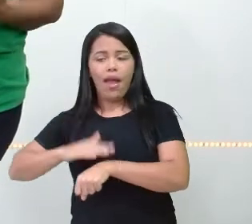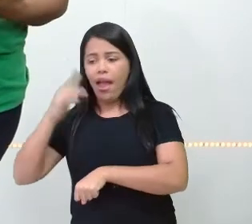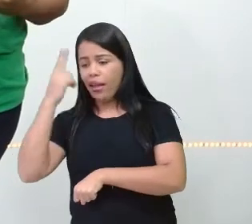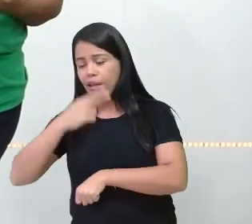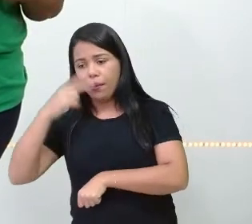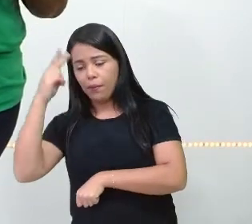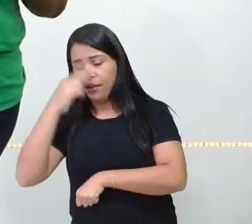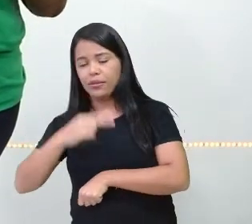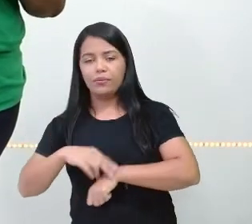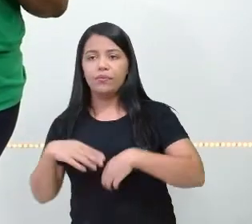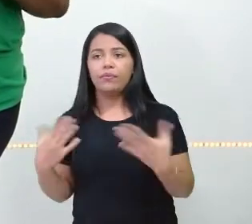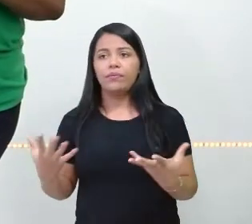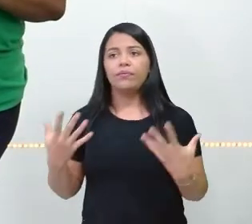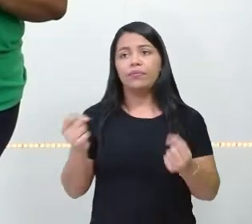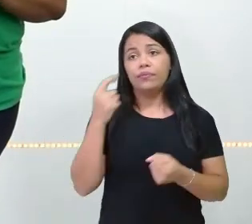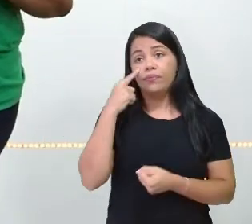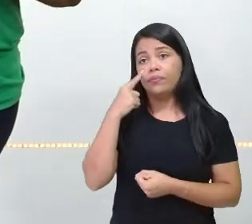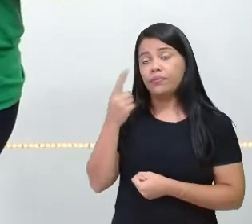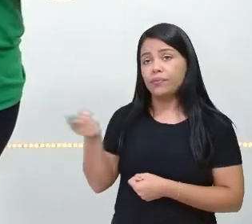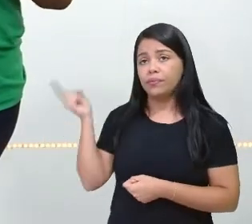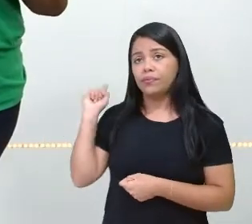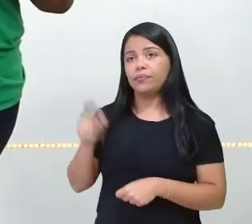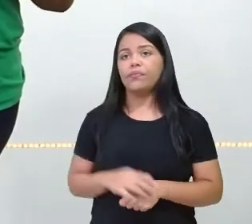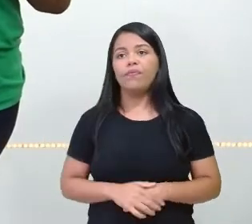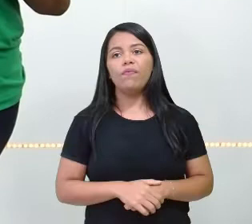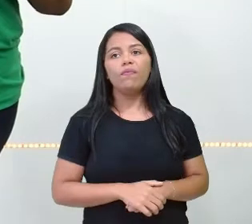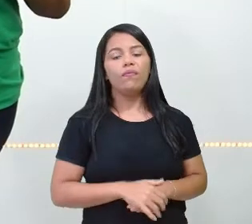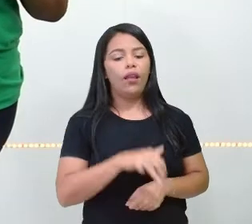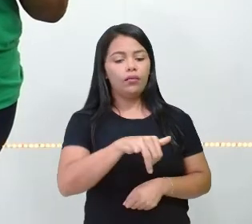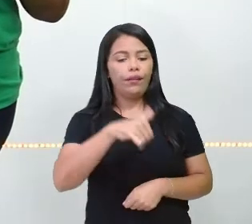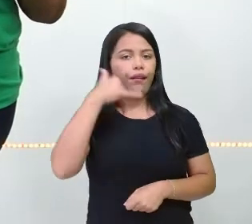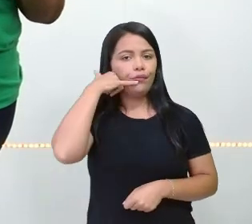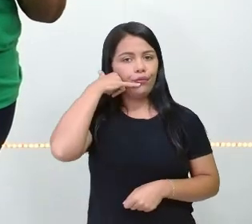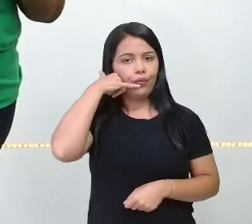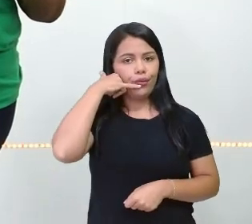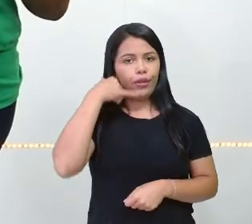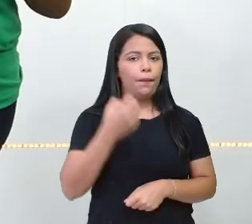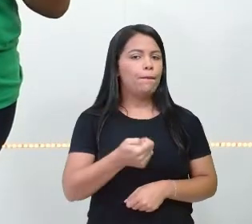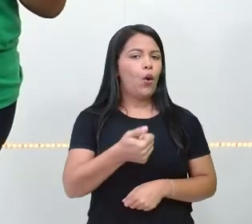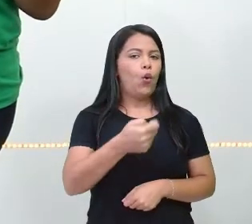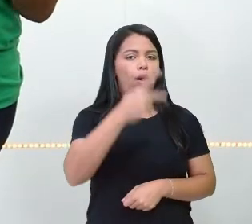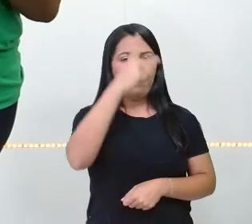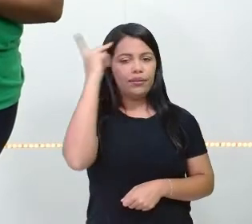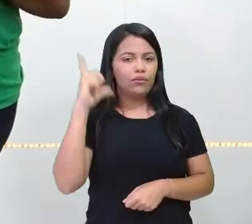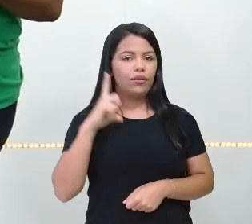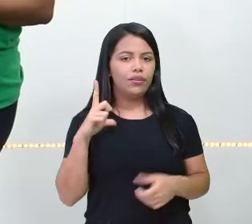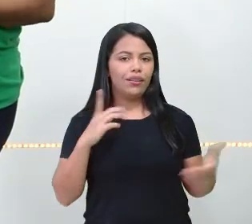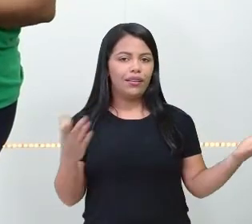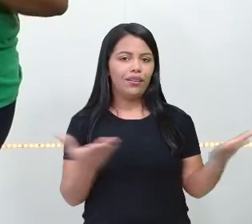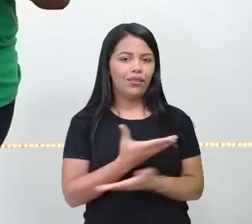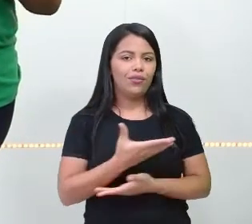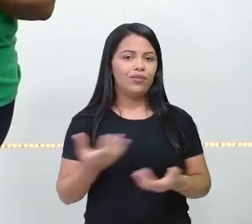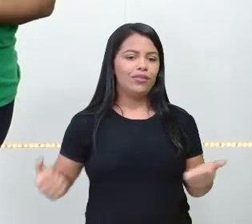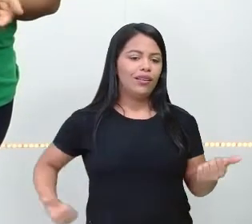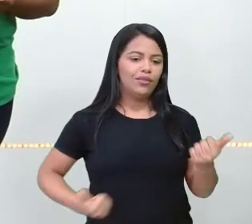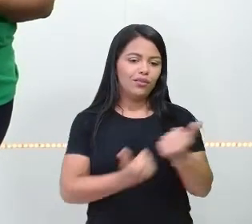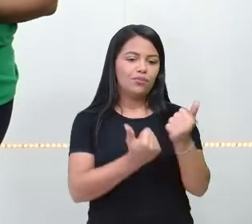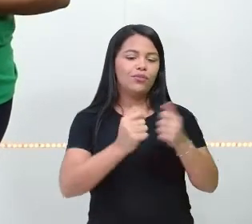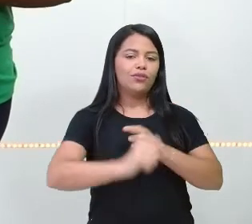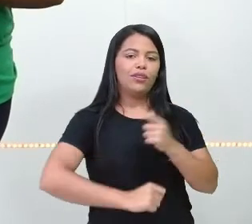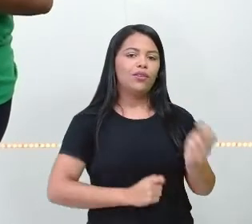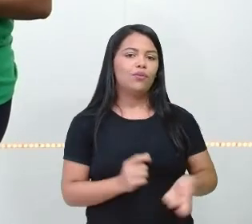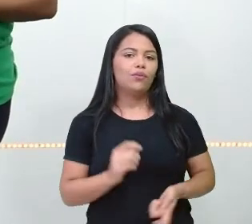telefone, né? Um telefone, inclusive, que hoje em dia poucas pessoas têm em suas casas, viu? Eles estão sendo substituídos pela